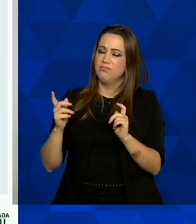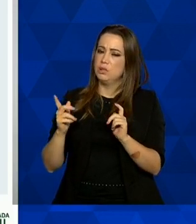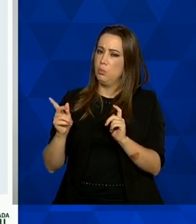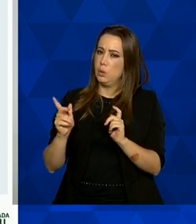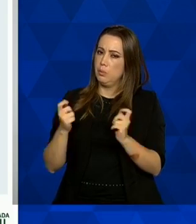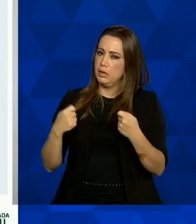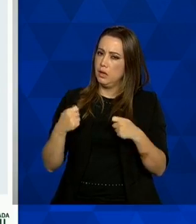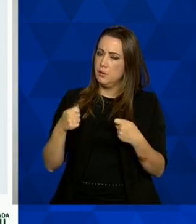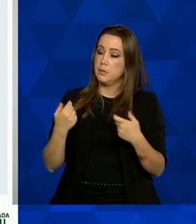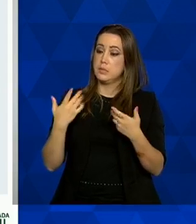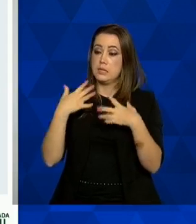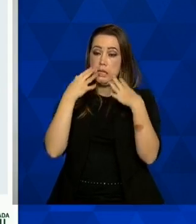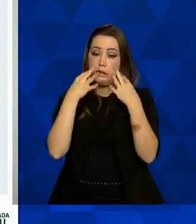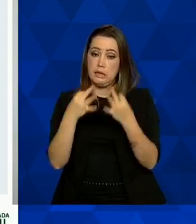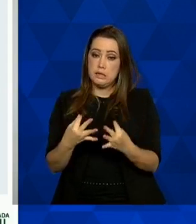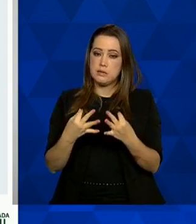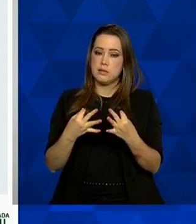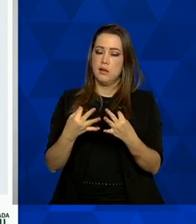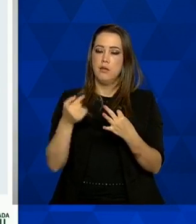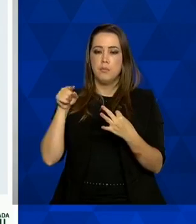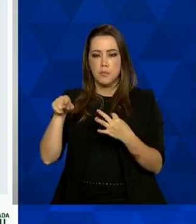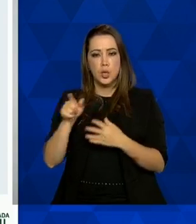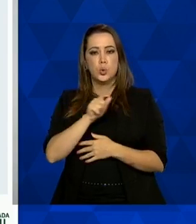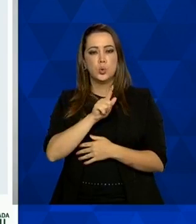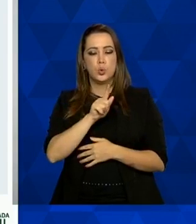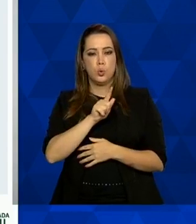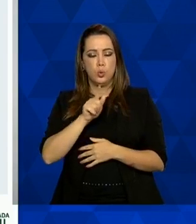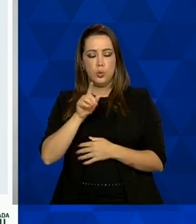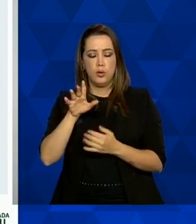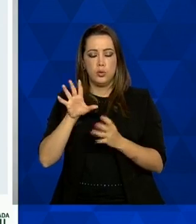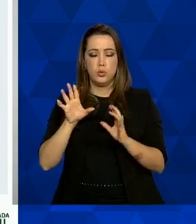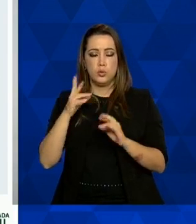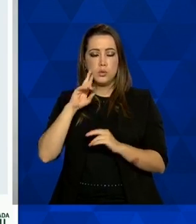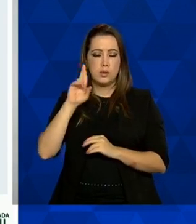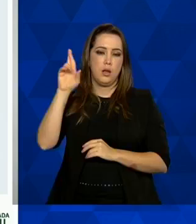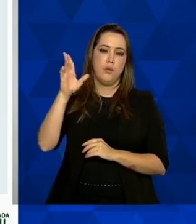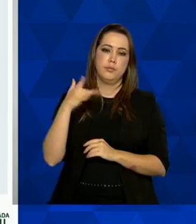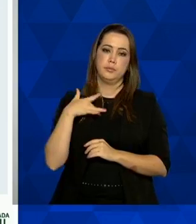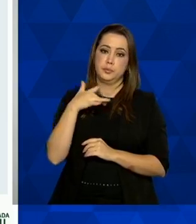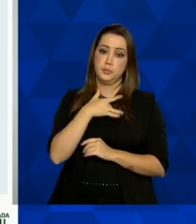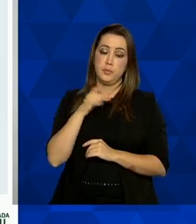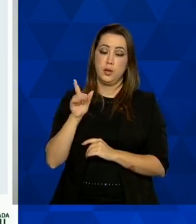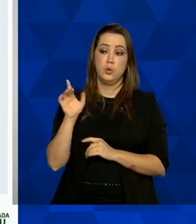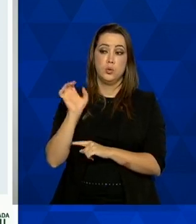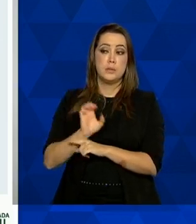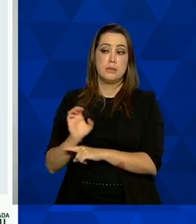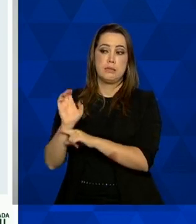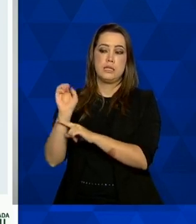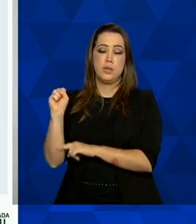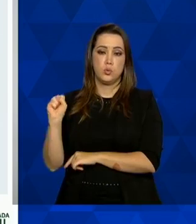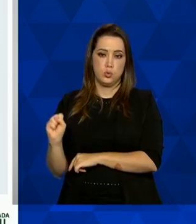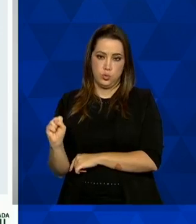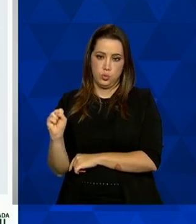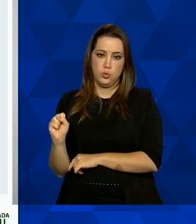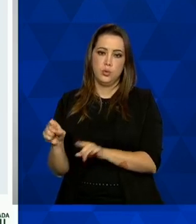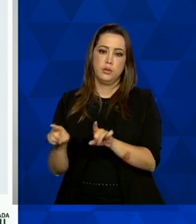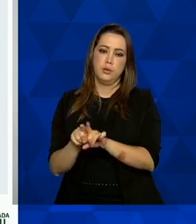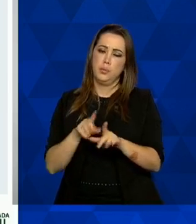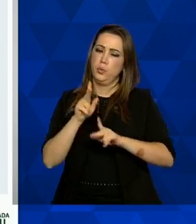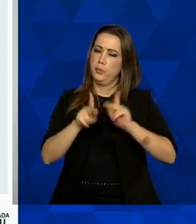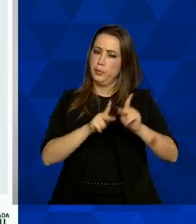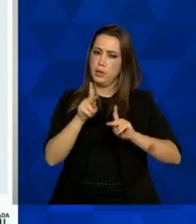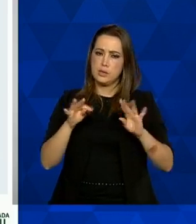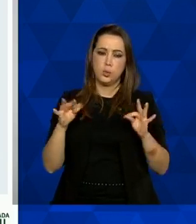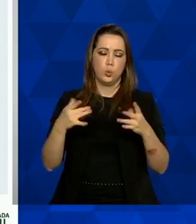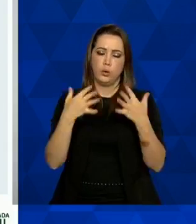a necessidade de atenção por parte das autoridades de saúde dos estados da região sul assim como da população em geral.